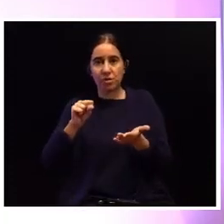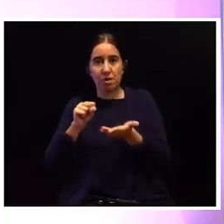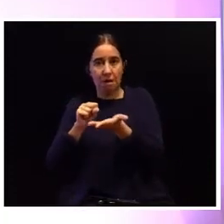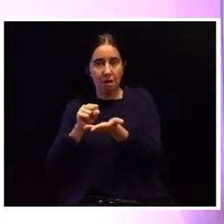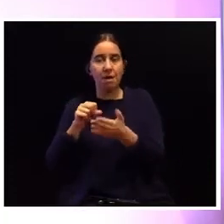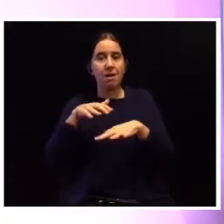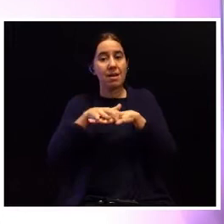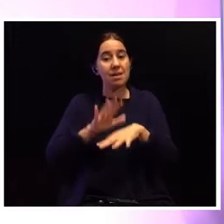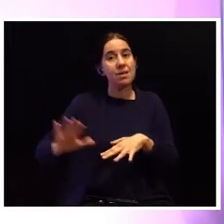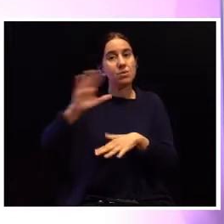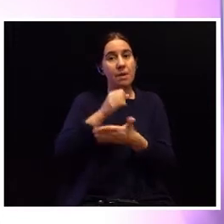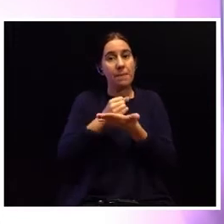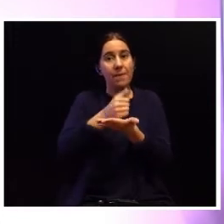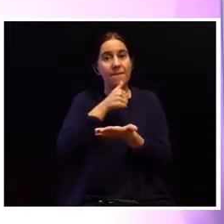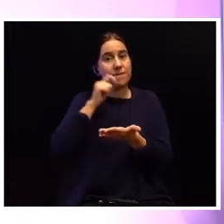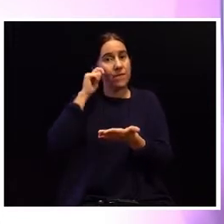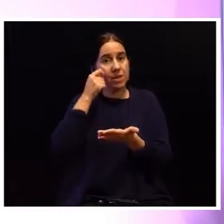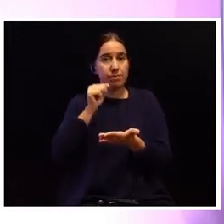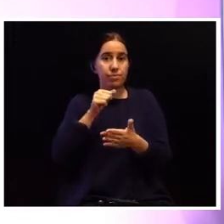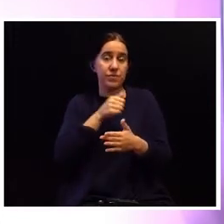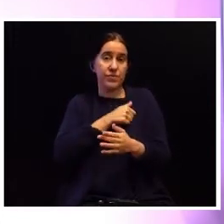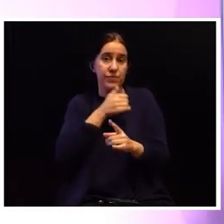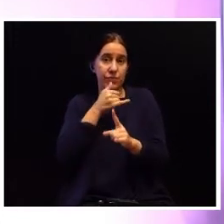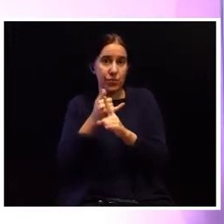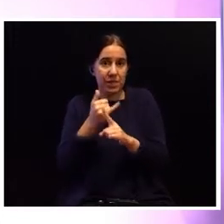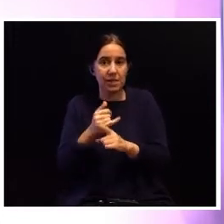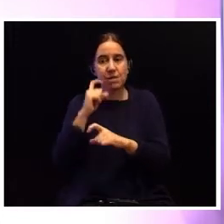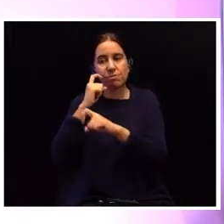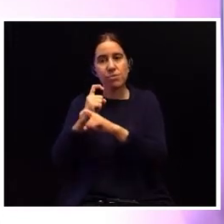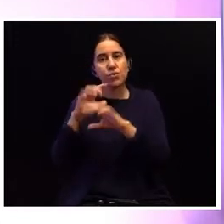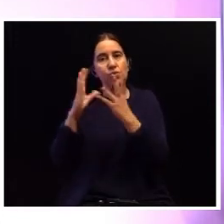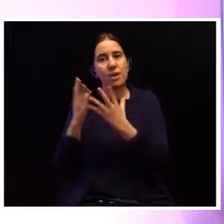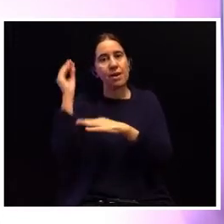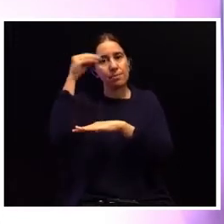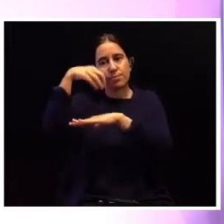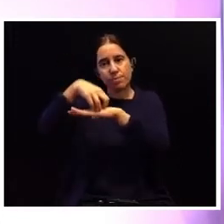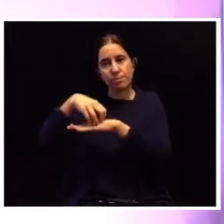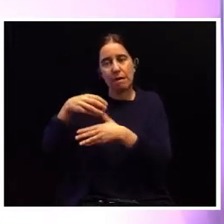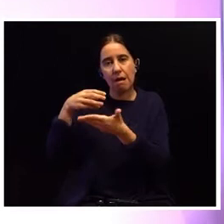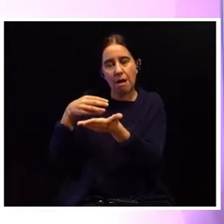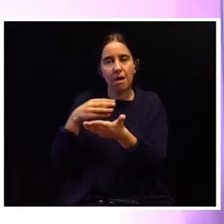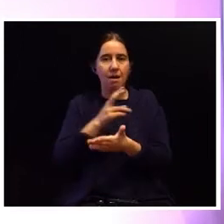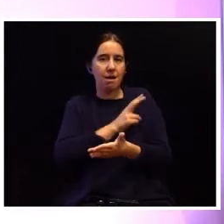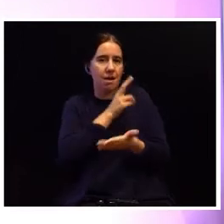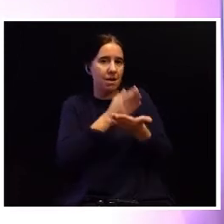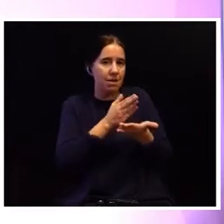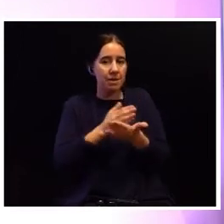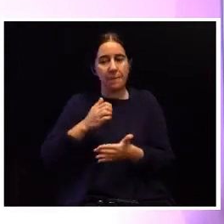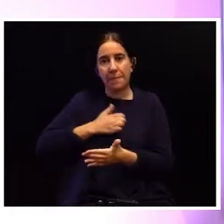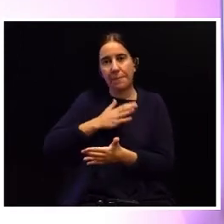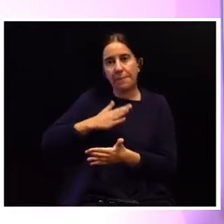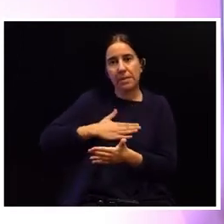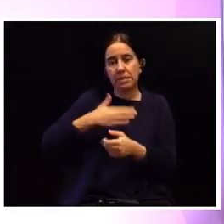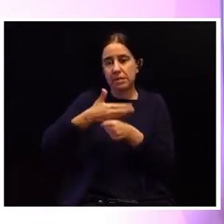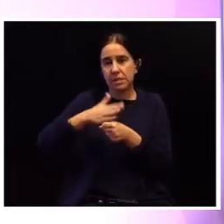Rede Nacional de Apoio a Vítimas de Violência Doméstica, à Procuradoria-Geral da República, à Academia, às empresas do